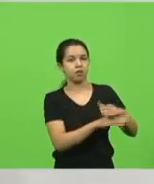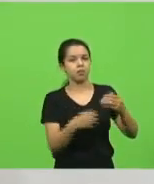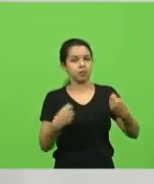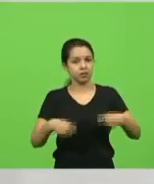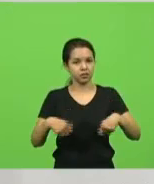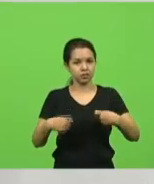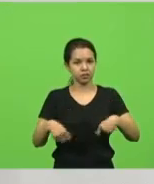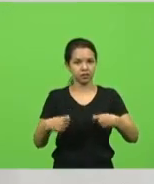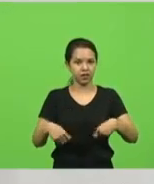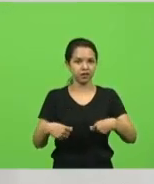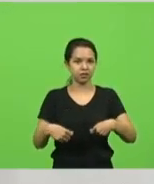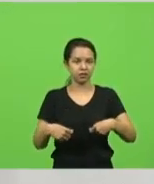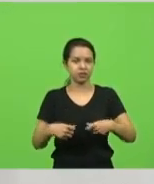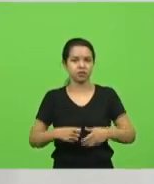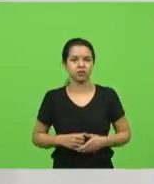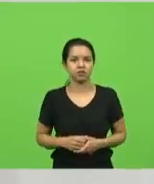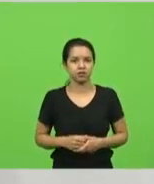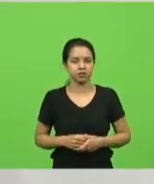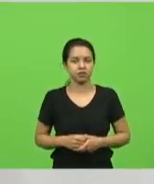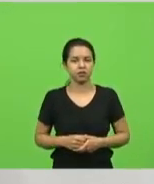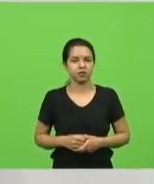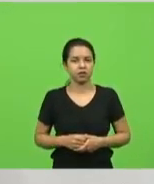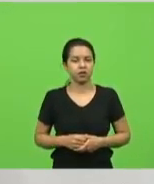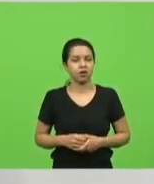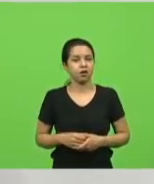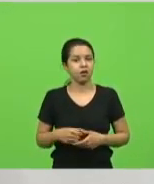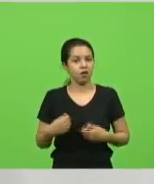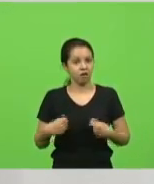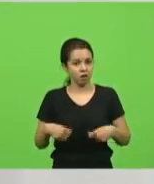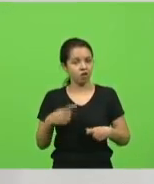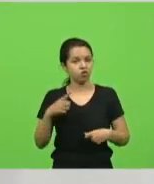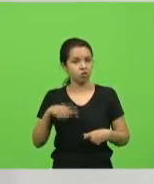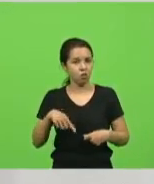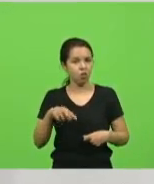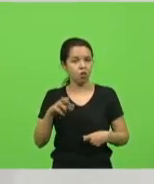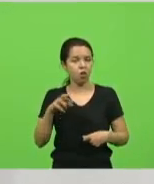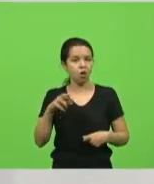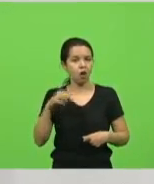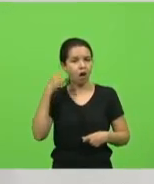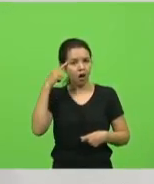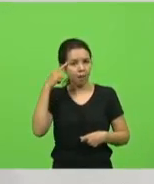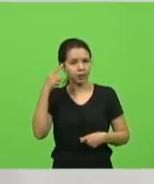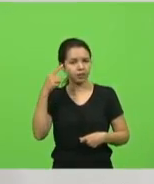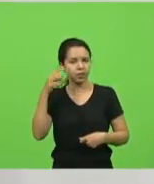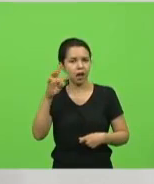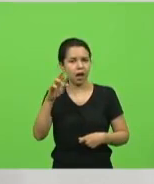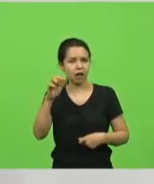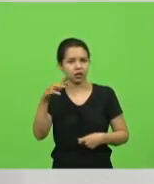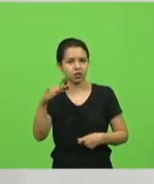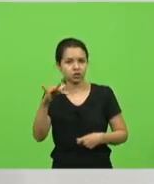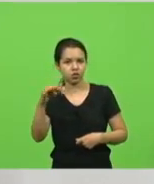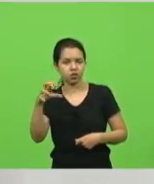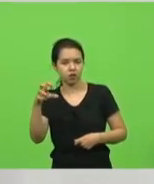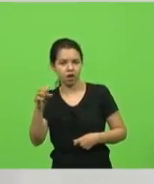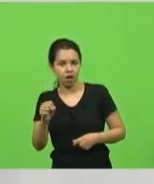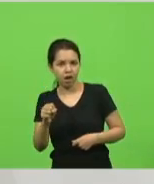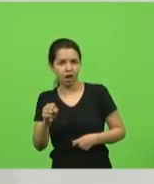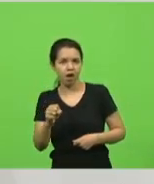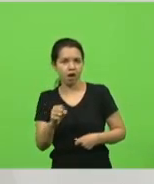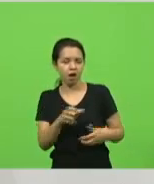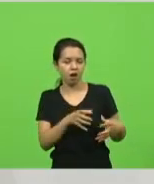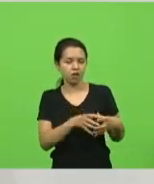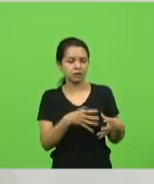pessoa racional. E a racionalidade é aquilo que nos separa da condição animalesca, ou seja,